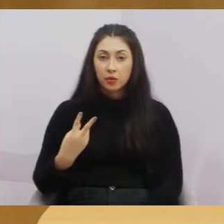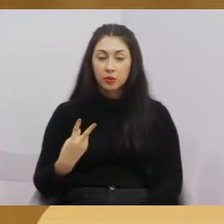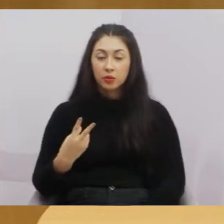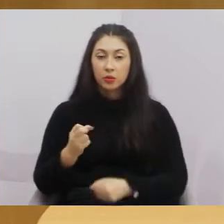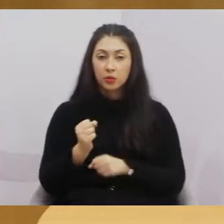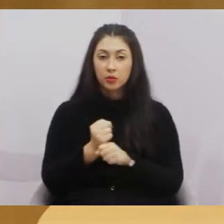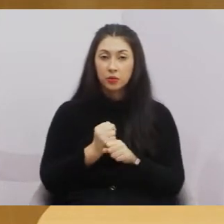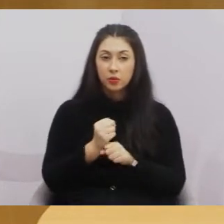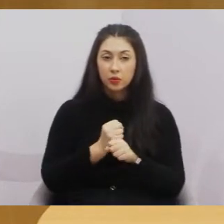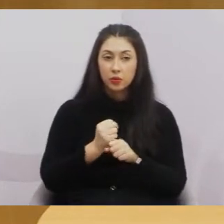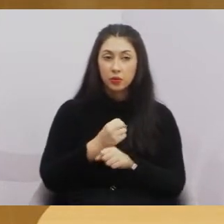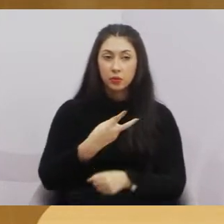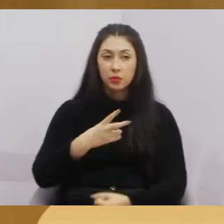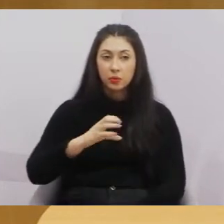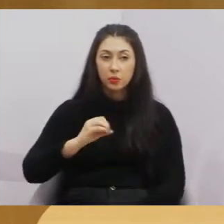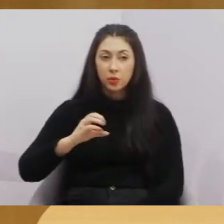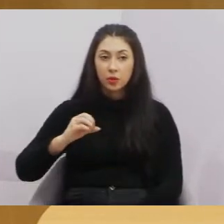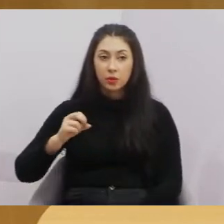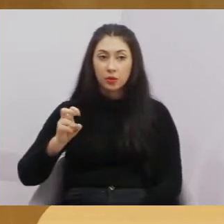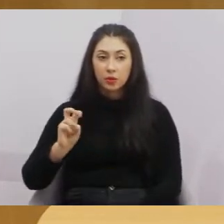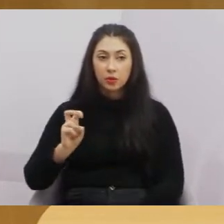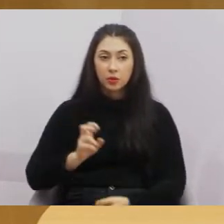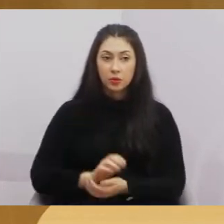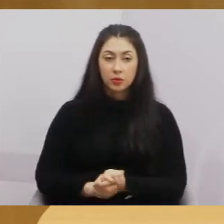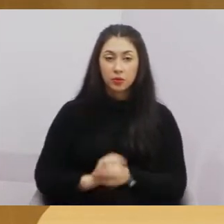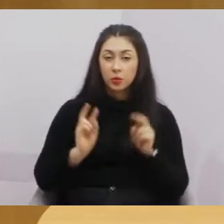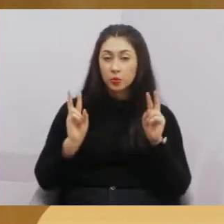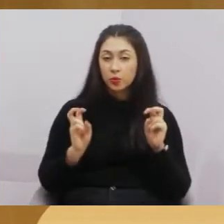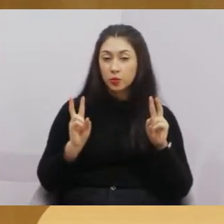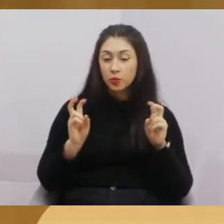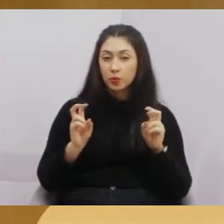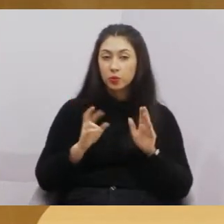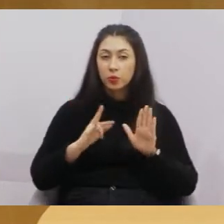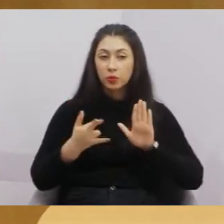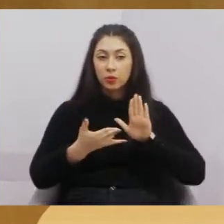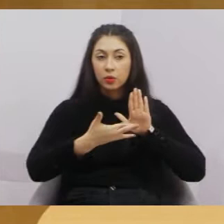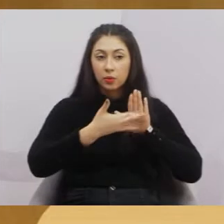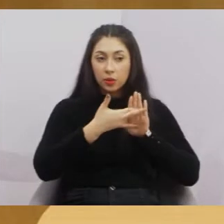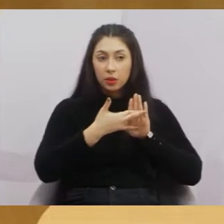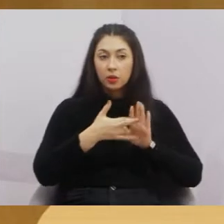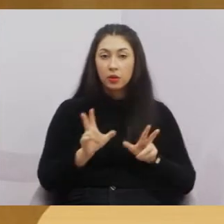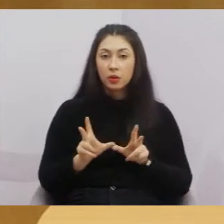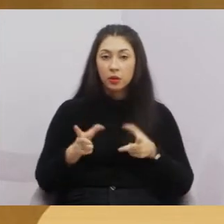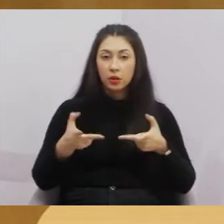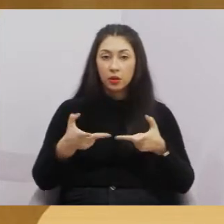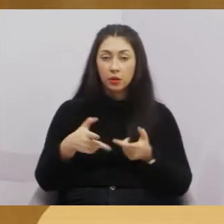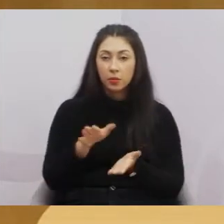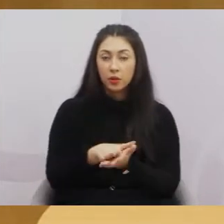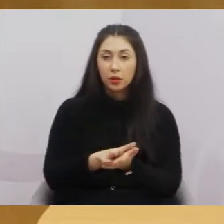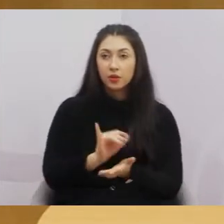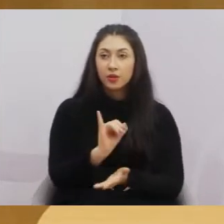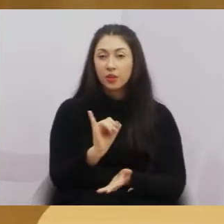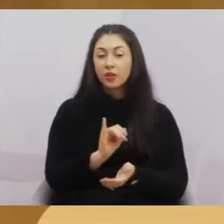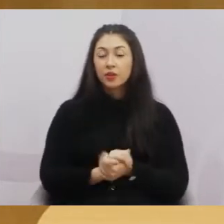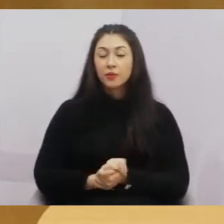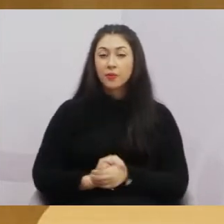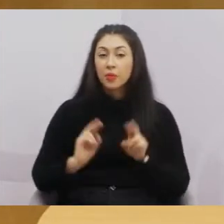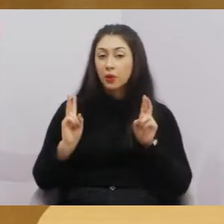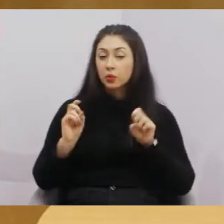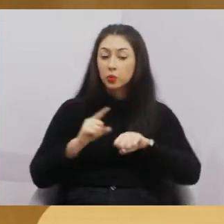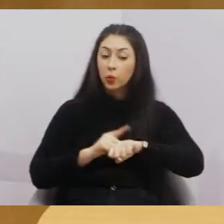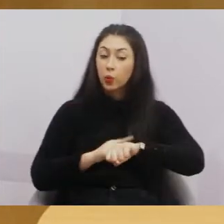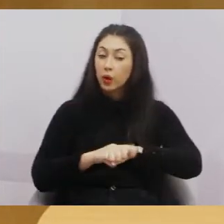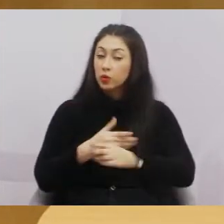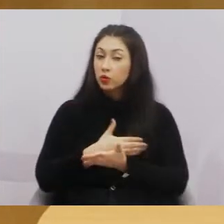29 de setembro de 2005, que dispõe sobre o regimento interno da Câmara Municipal de Jacarei, relativamente ao